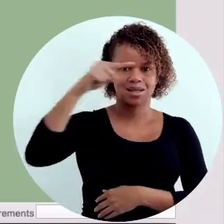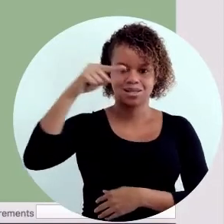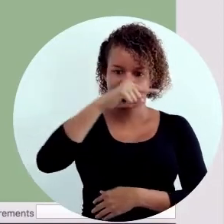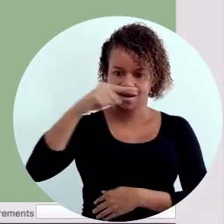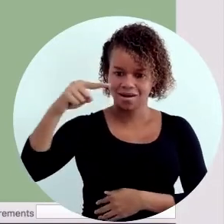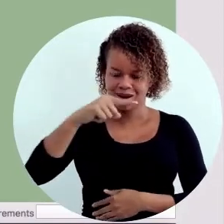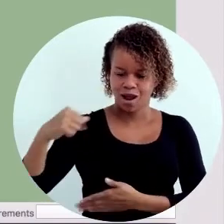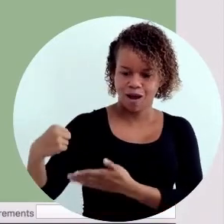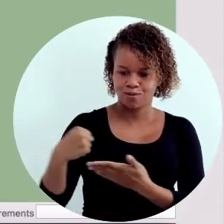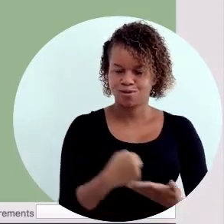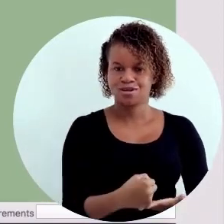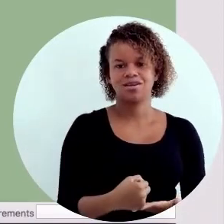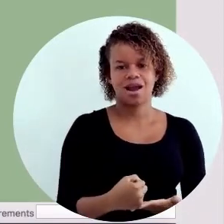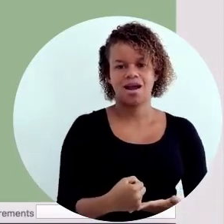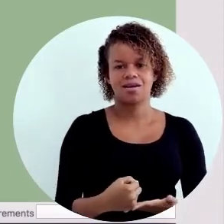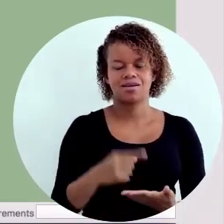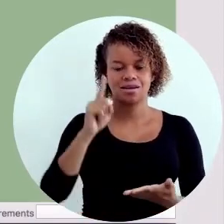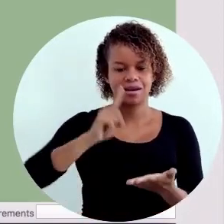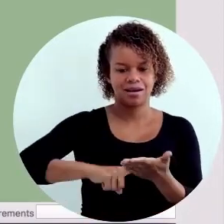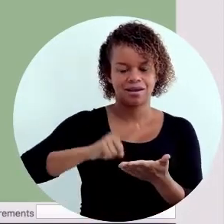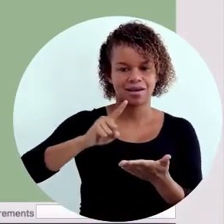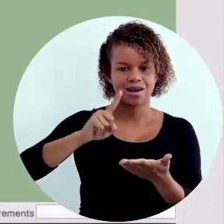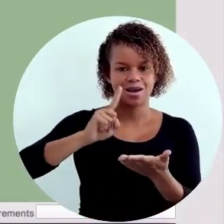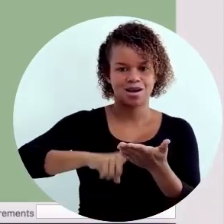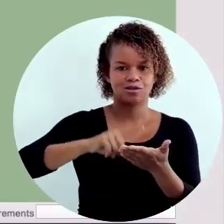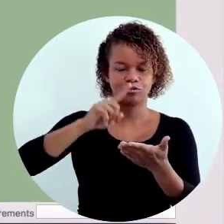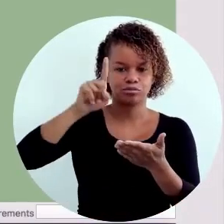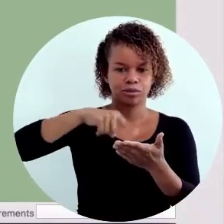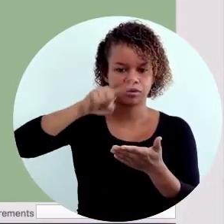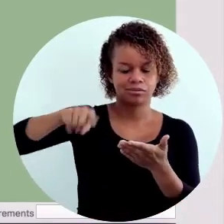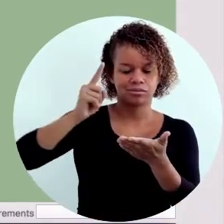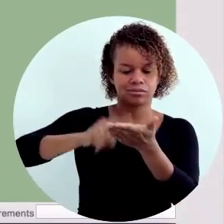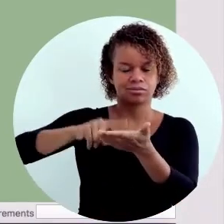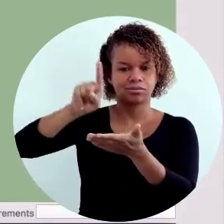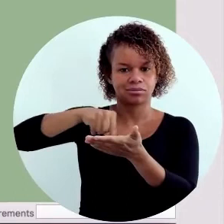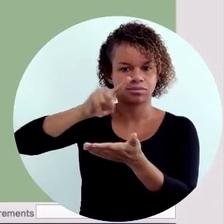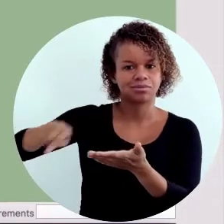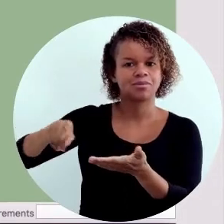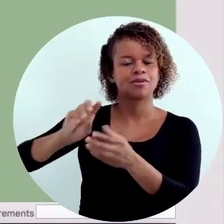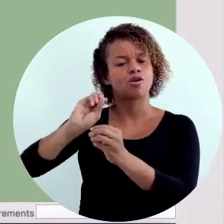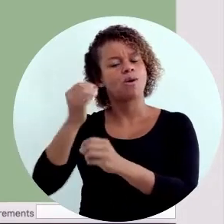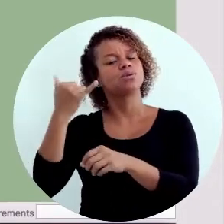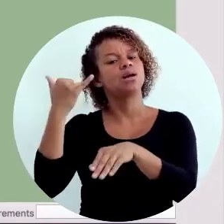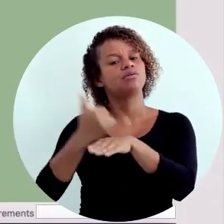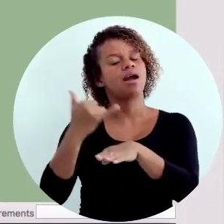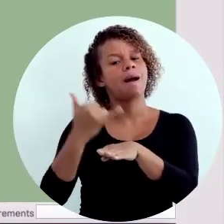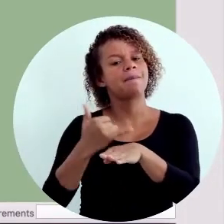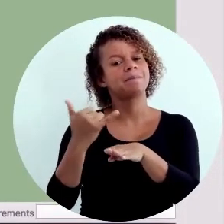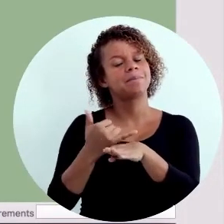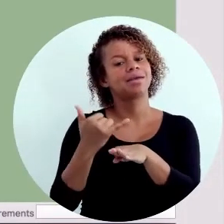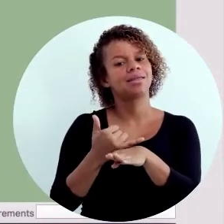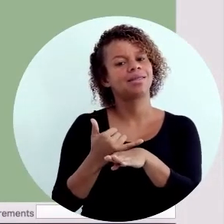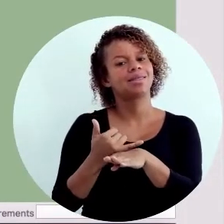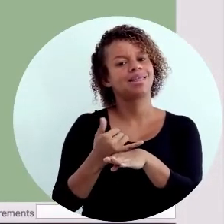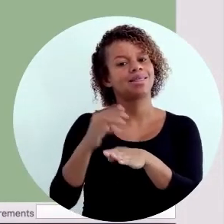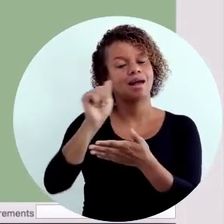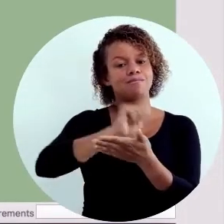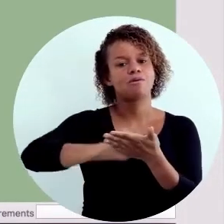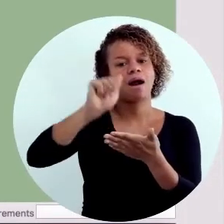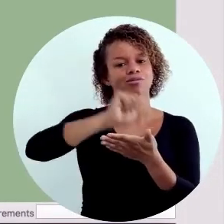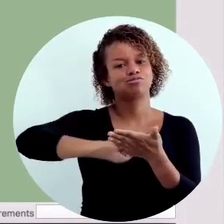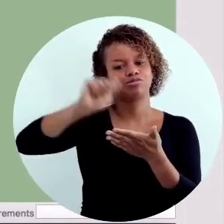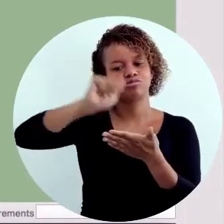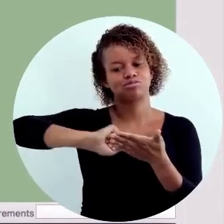Nós vamos apagar essas linhas auxiliares. Clicando sobre elas e deletando. Ou utilizando a